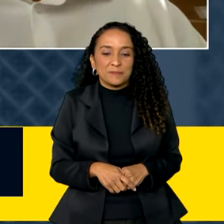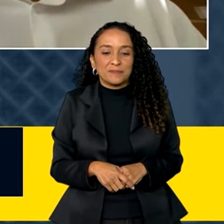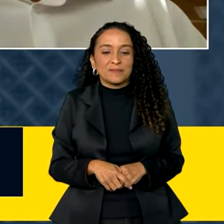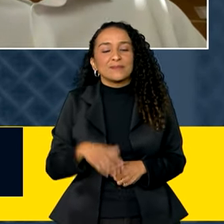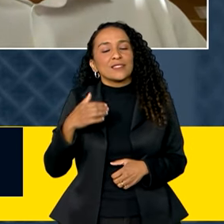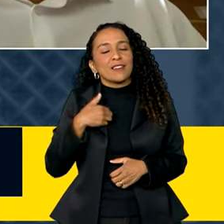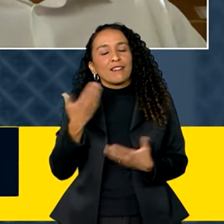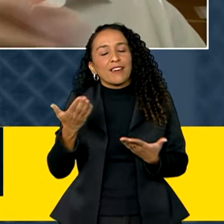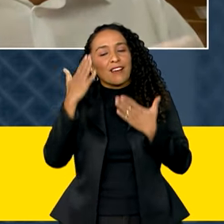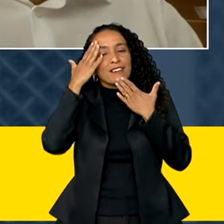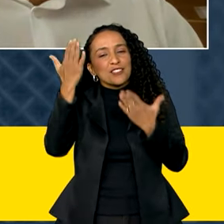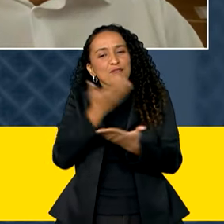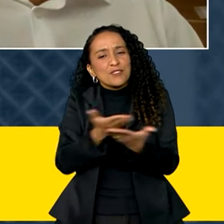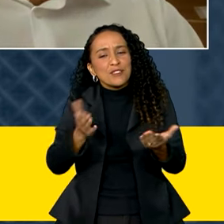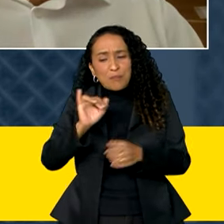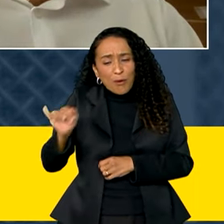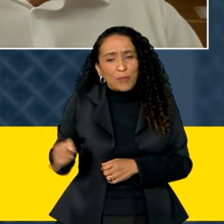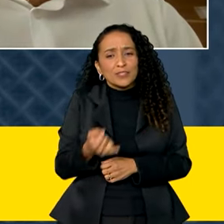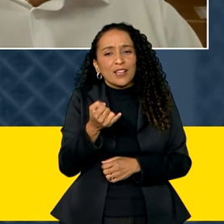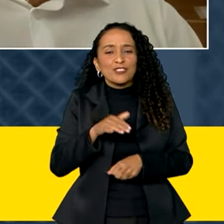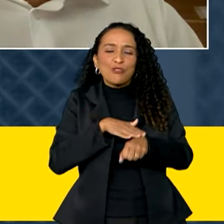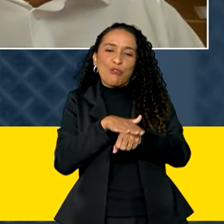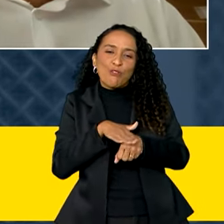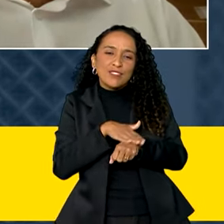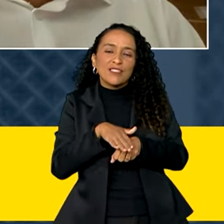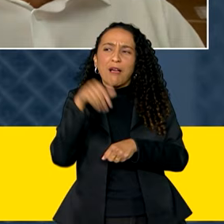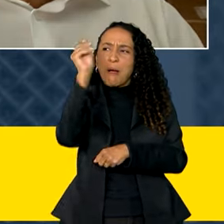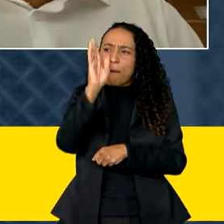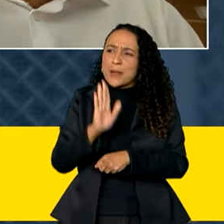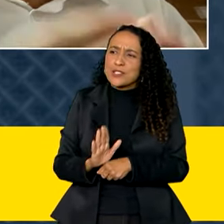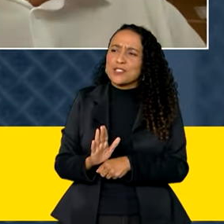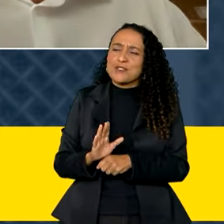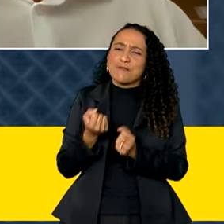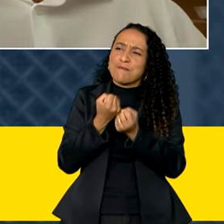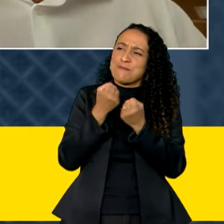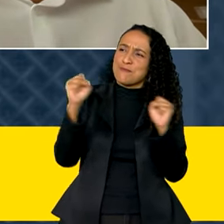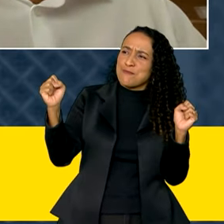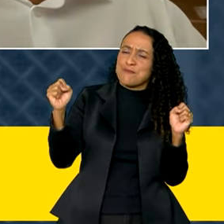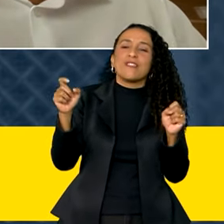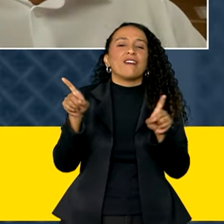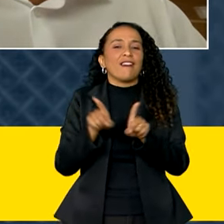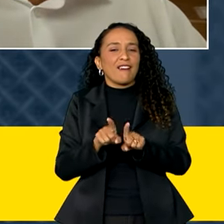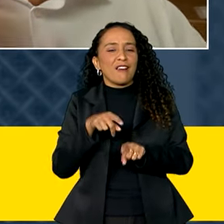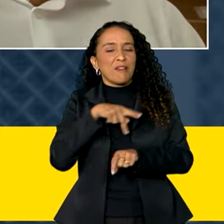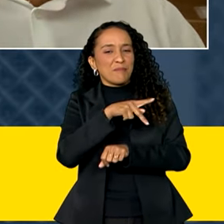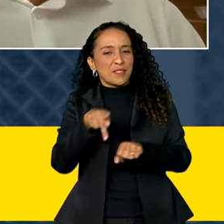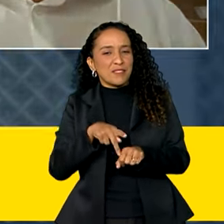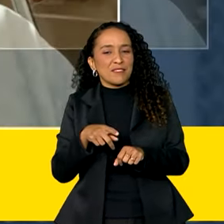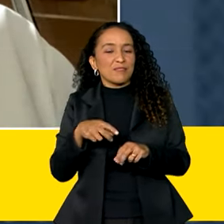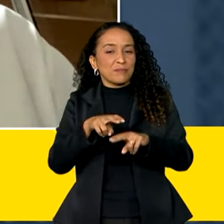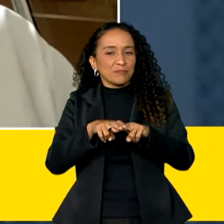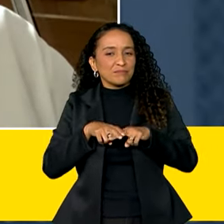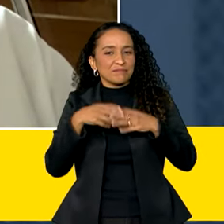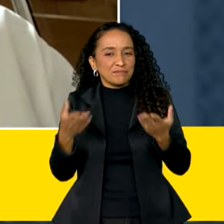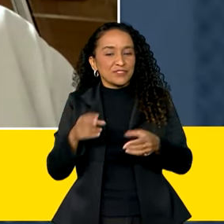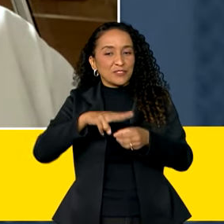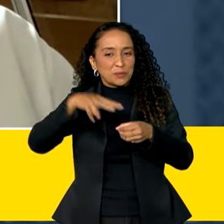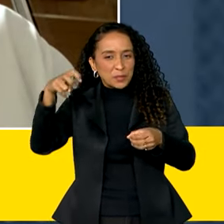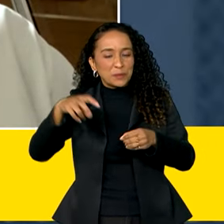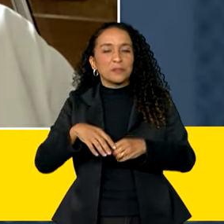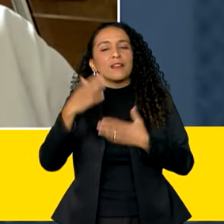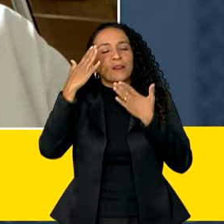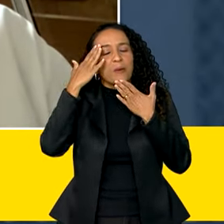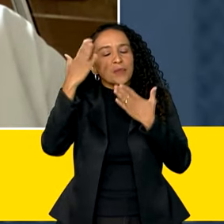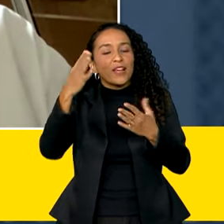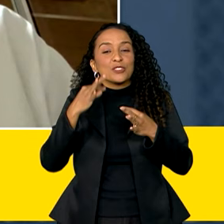Eu quero agradecer a vocês pela oportunidade de conversar com o Brasil gigante, que é o nosso país, através da Voz do Brasil.